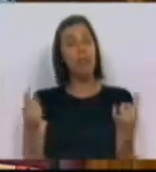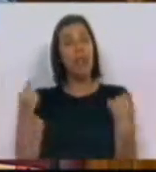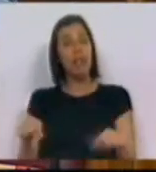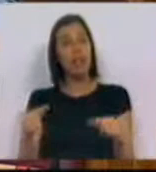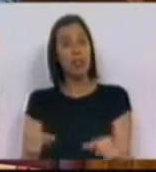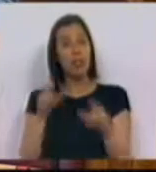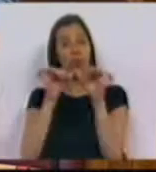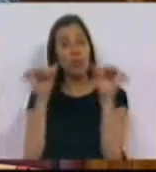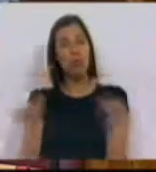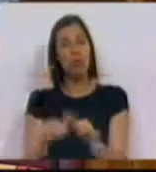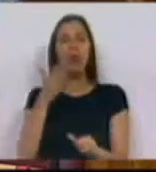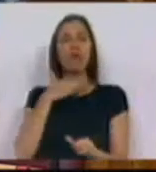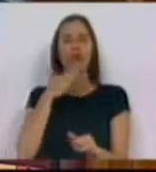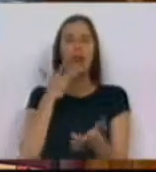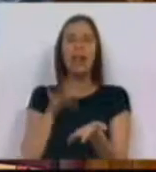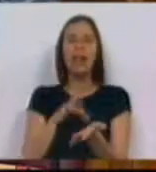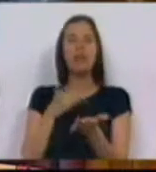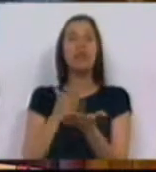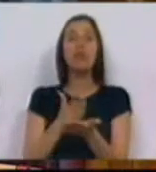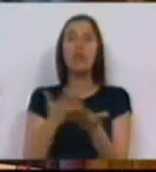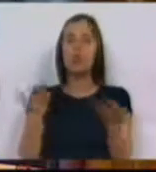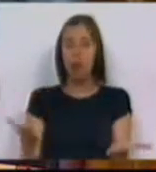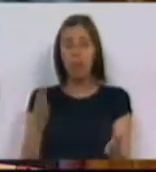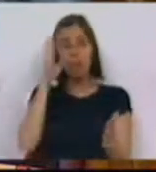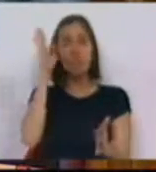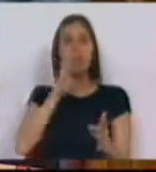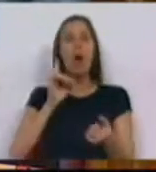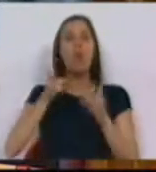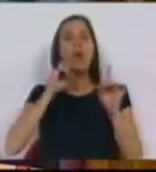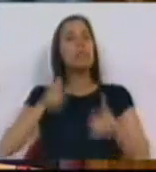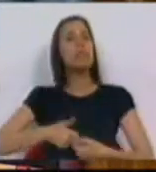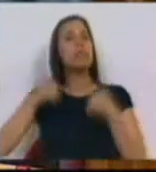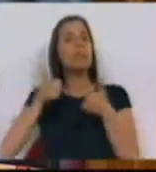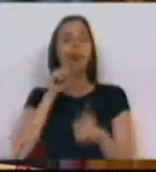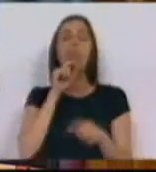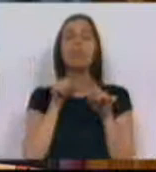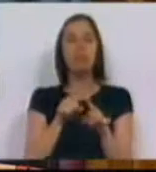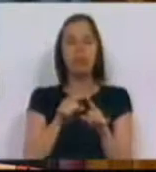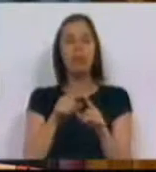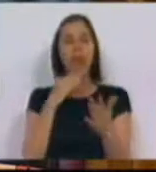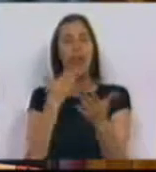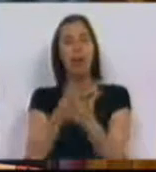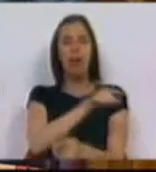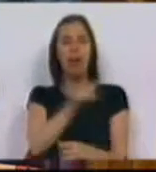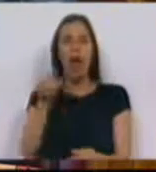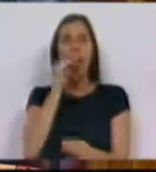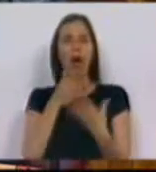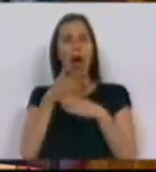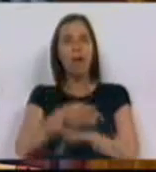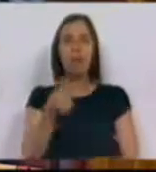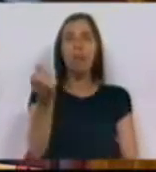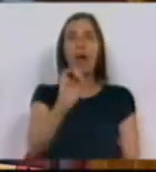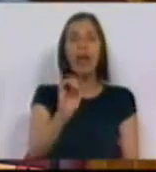existência de um sistema de empréstimos de manuais escolares pressupõe, no essencial, a possibilidade de conferir aos alunos o acesso